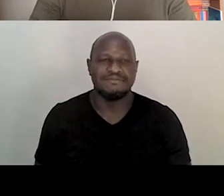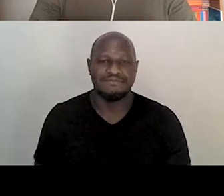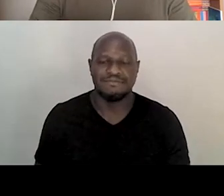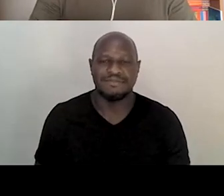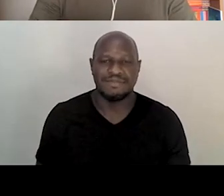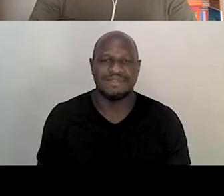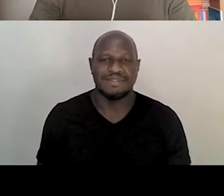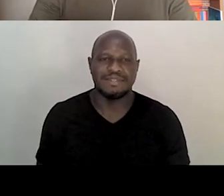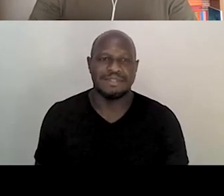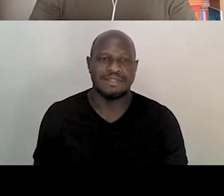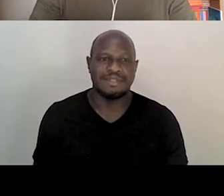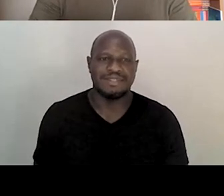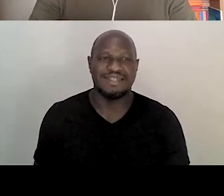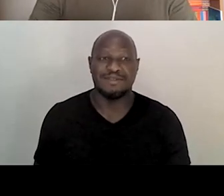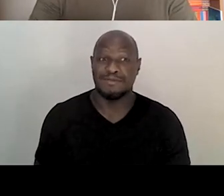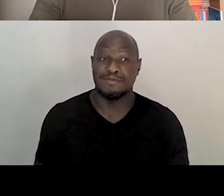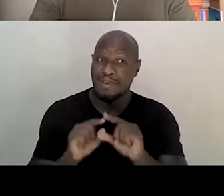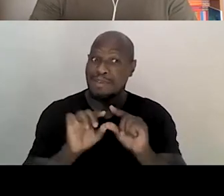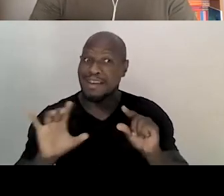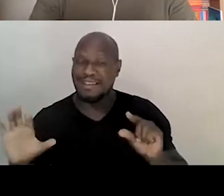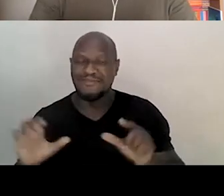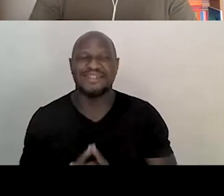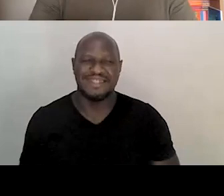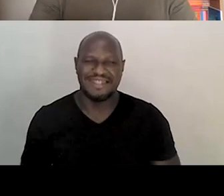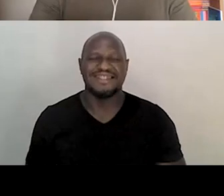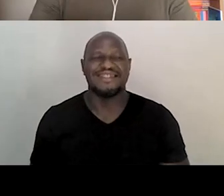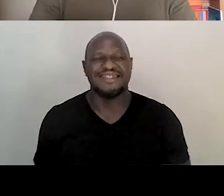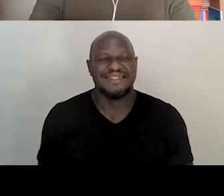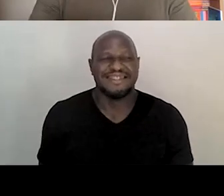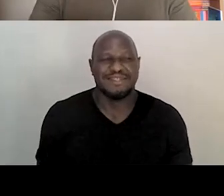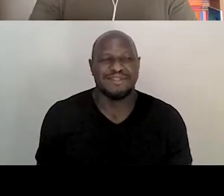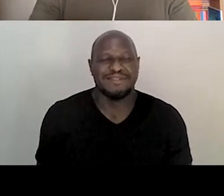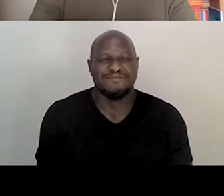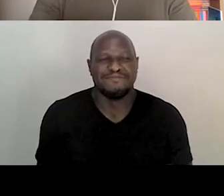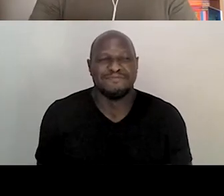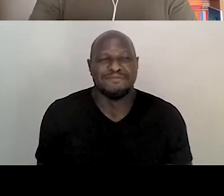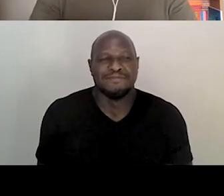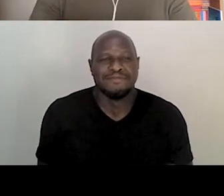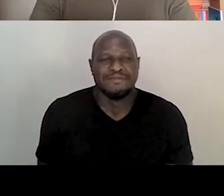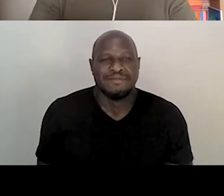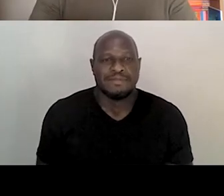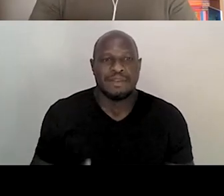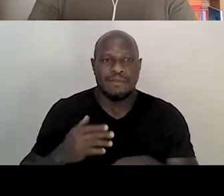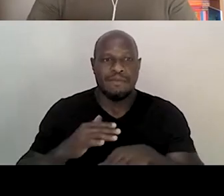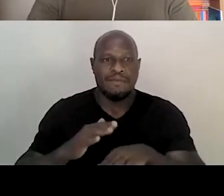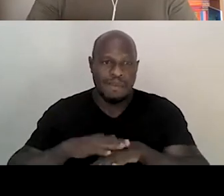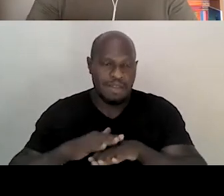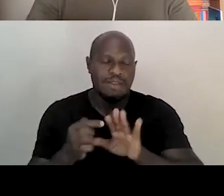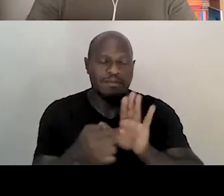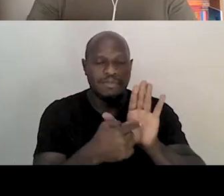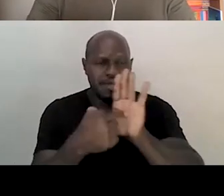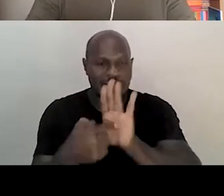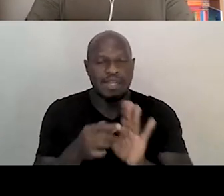nada, gente. É enorme. É enorme. Bom, então eu vou fazer aqui uma breve apresentação dessas